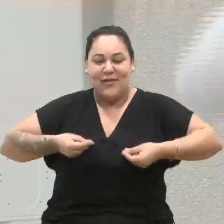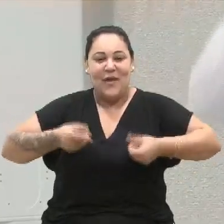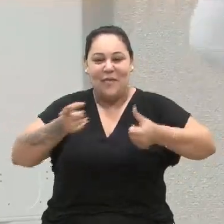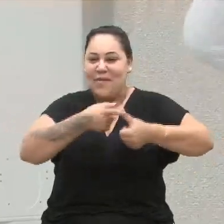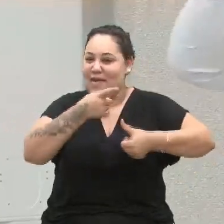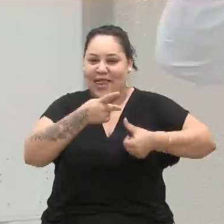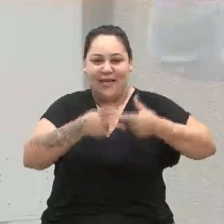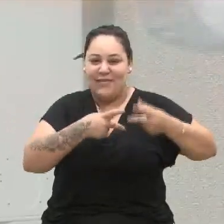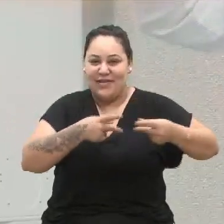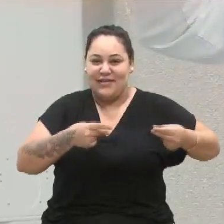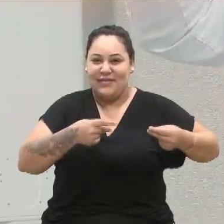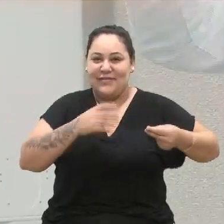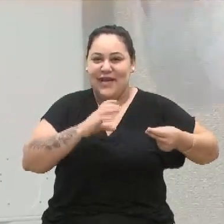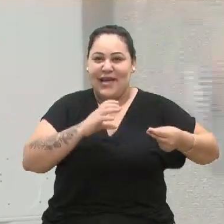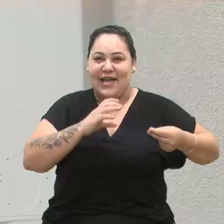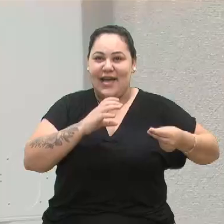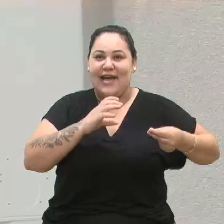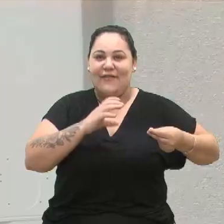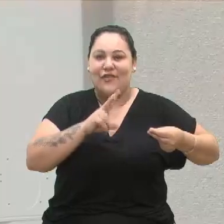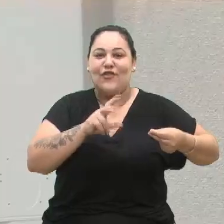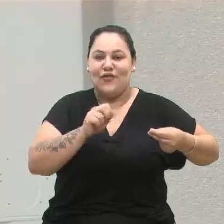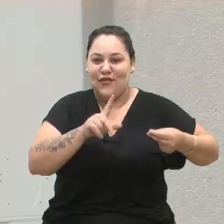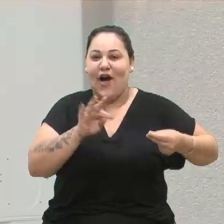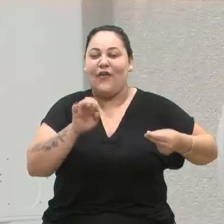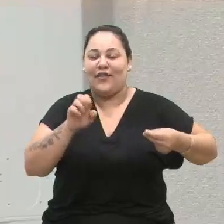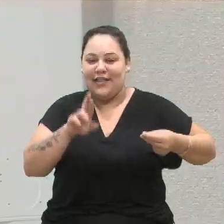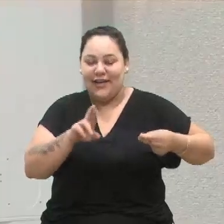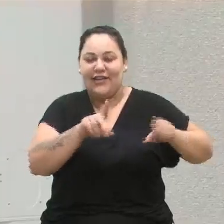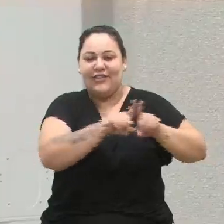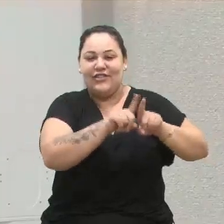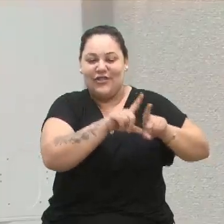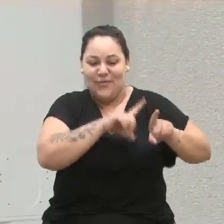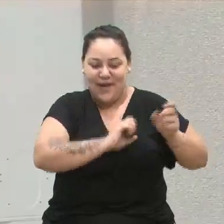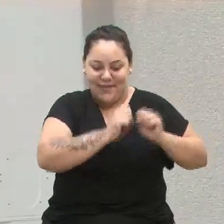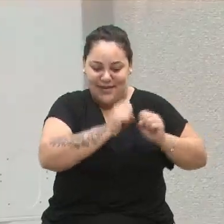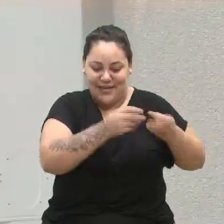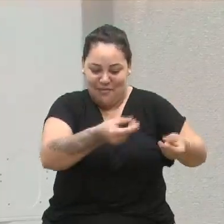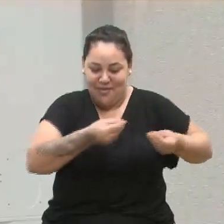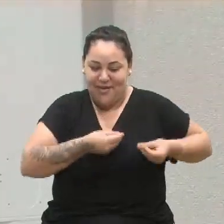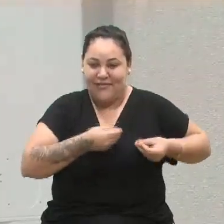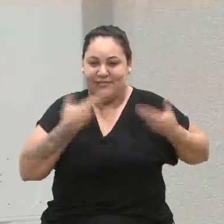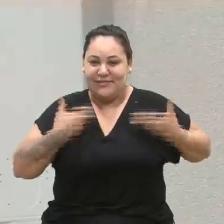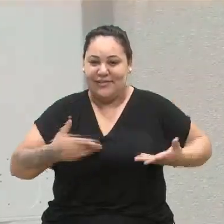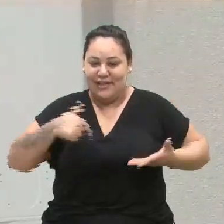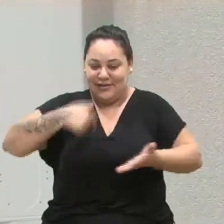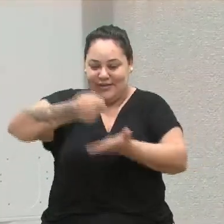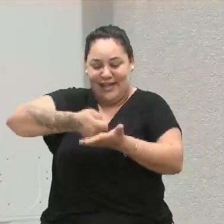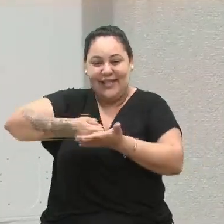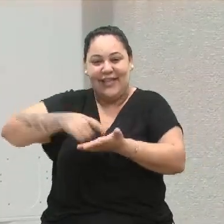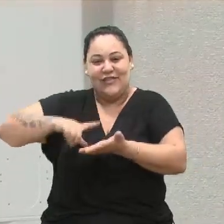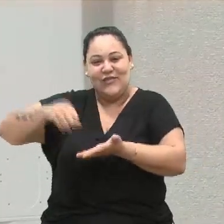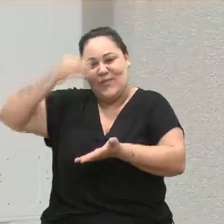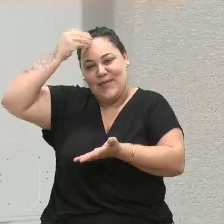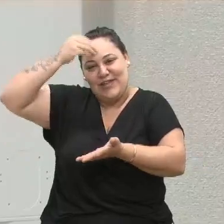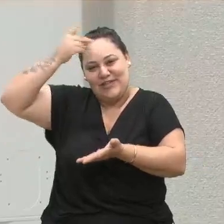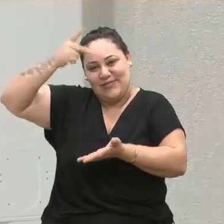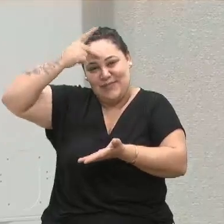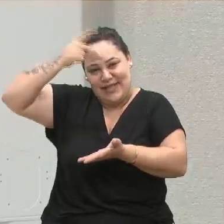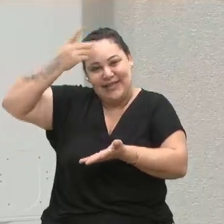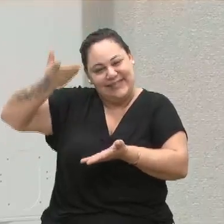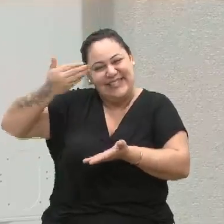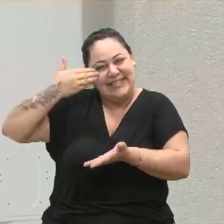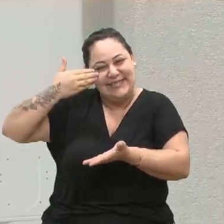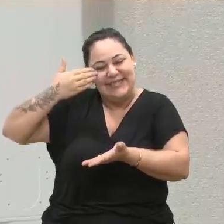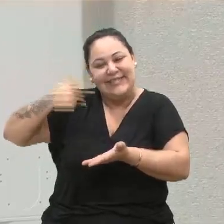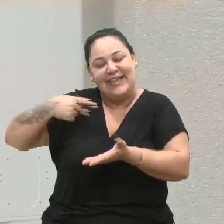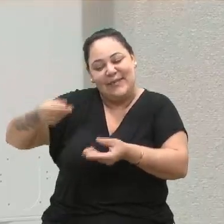lá, a construtora WDZ. Então, quando eu tentei ser jogador de futebol, meu primeiro padrinho neste meio foi o Walter Tausoto Júnior.